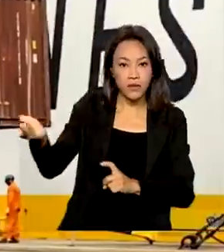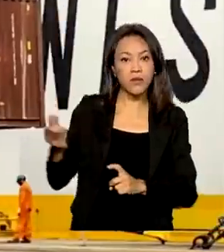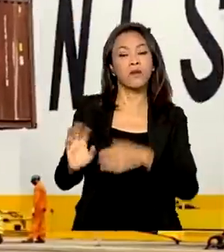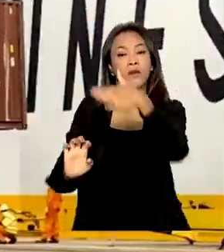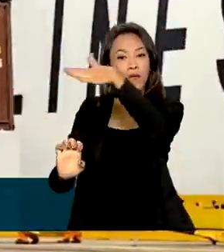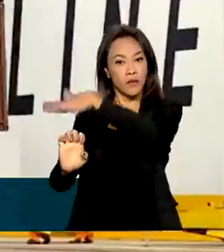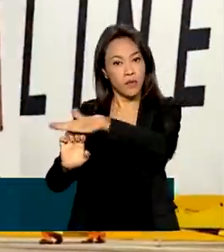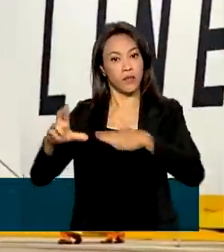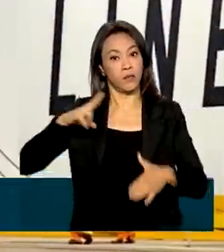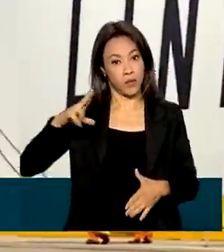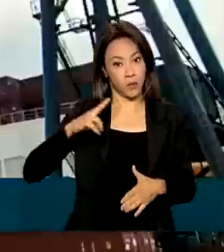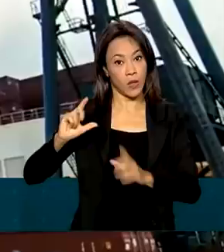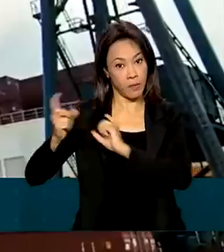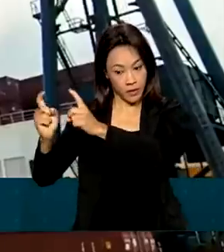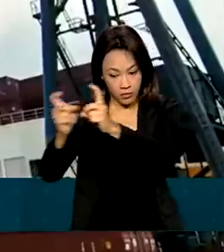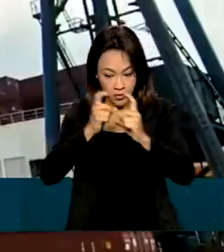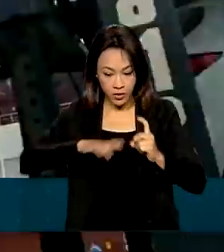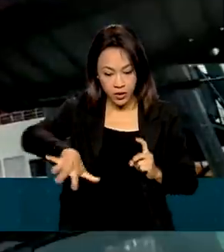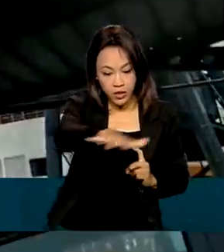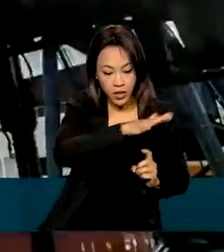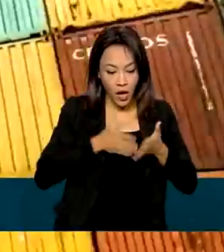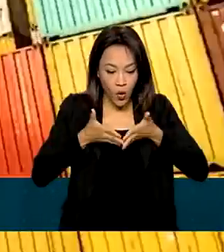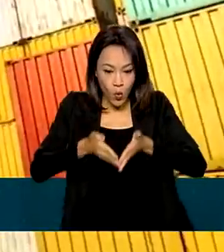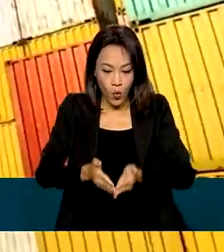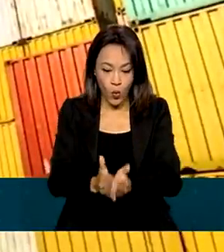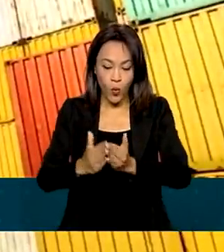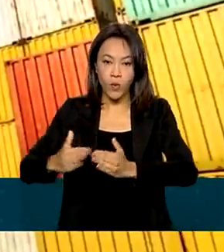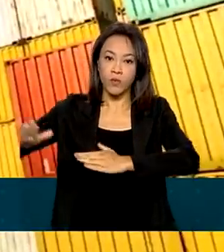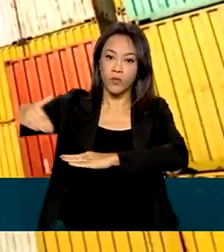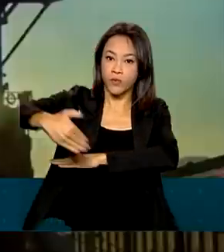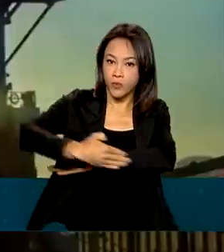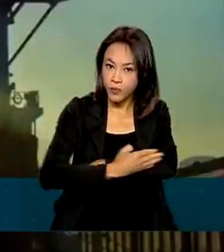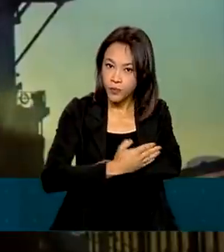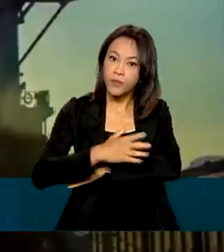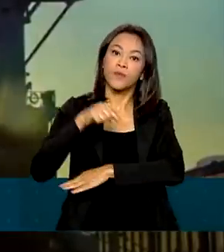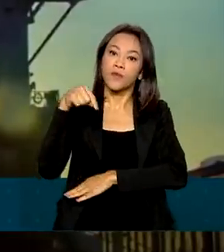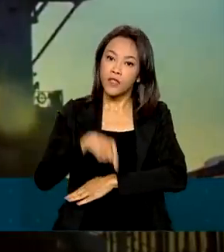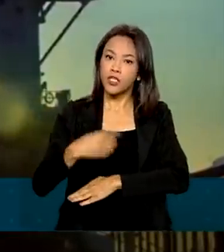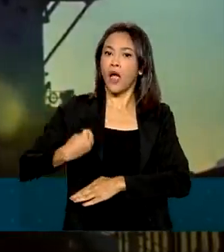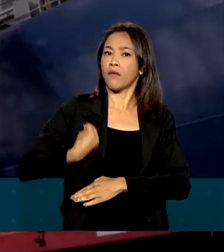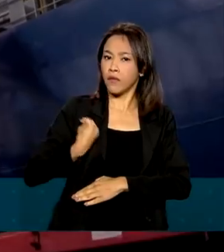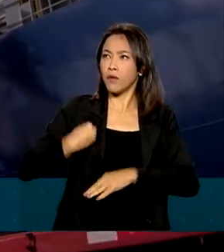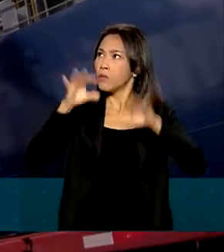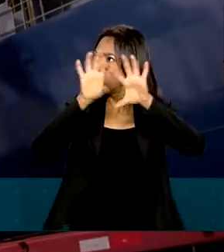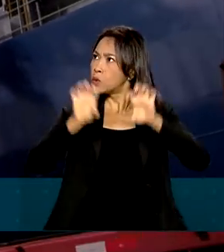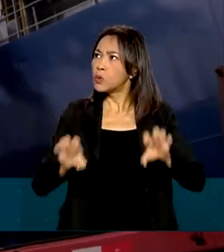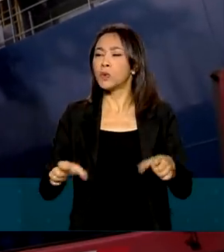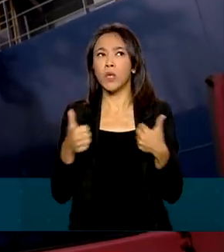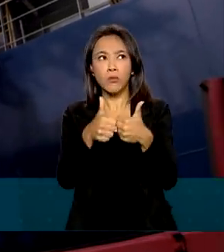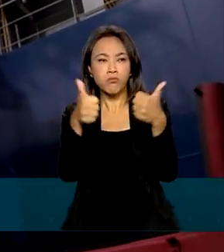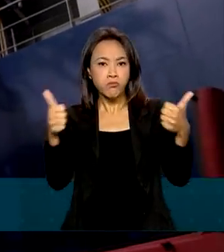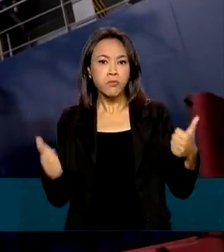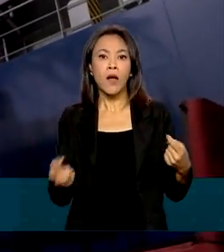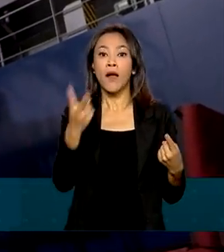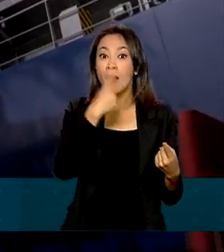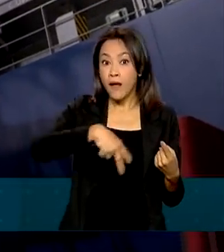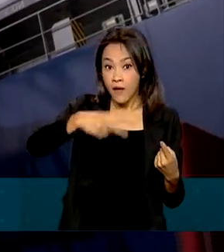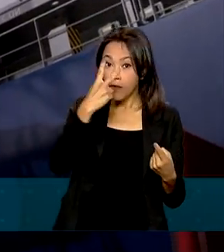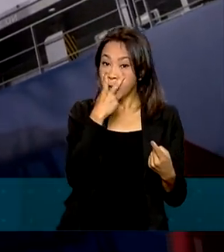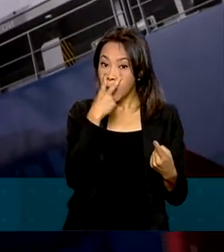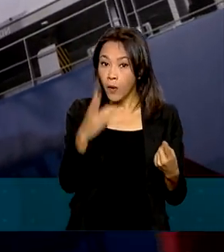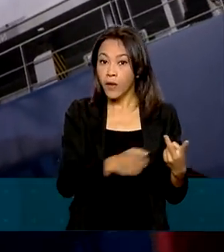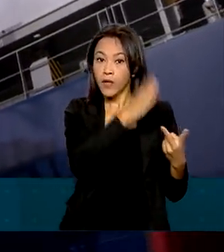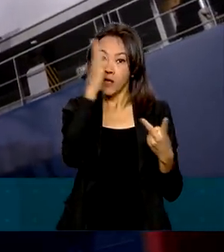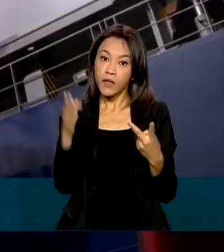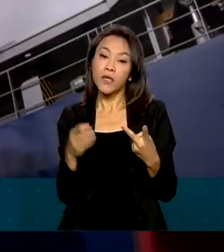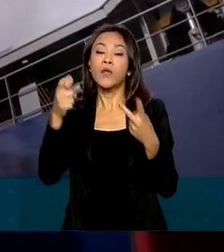o direito a administrar o porto e explorar a infraestrutura já existente nos portos de Vitória e Barra